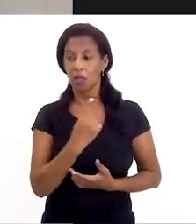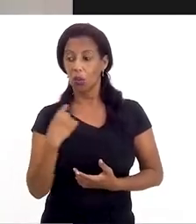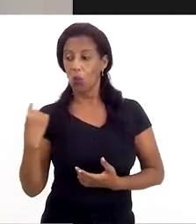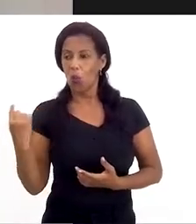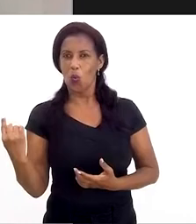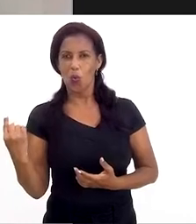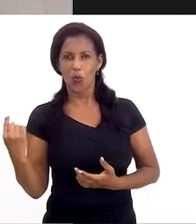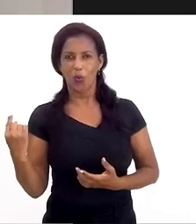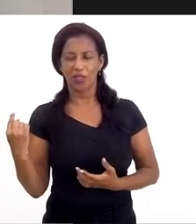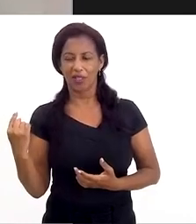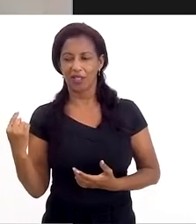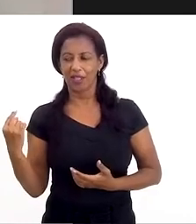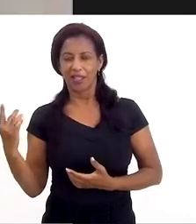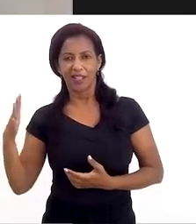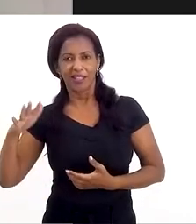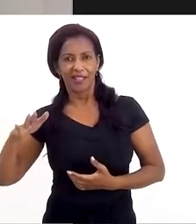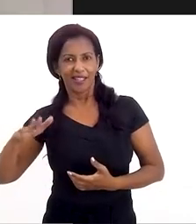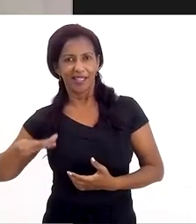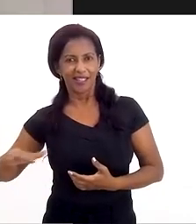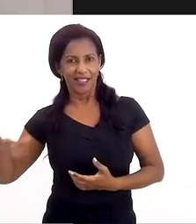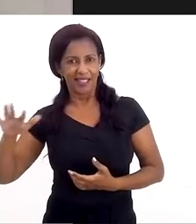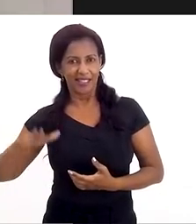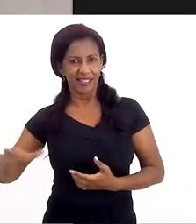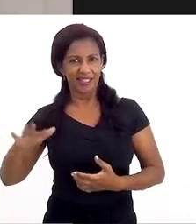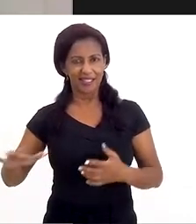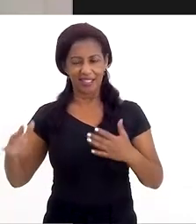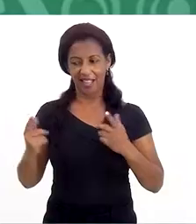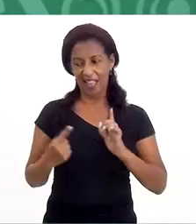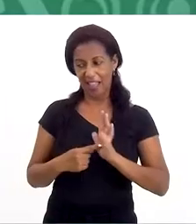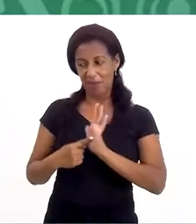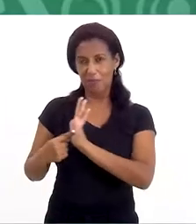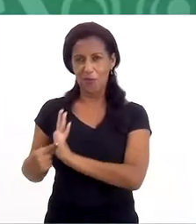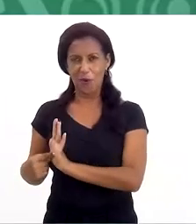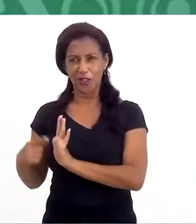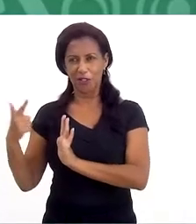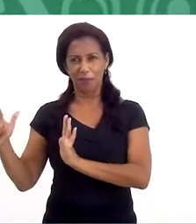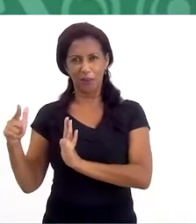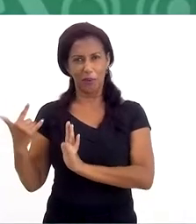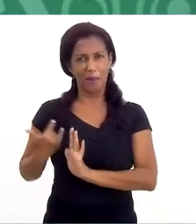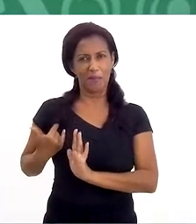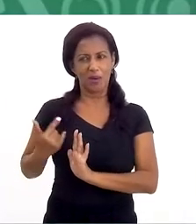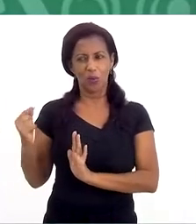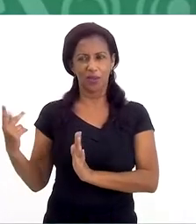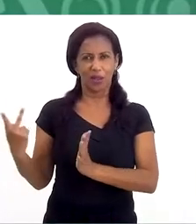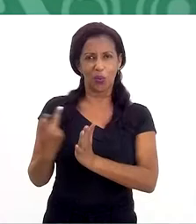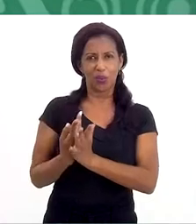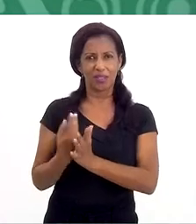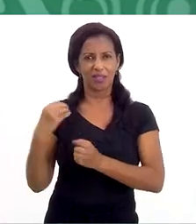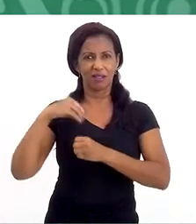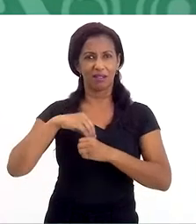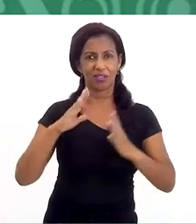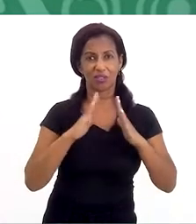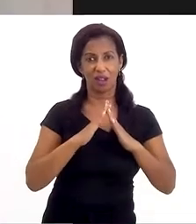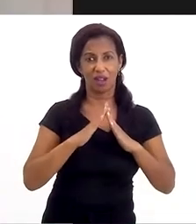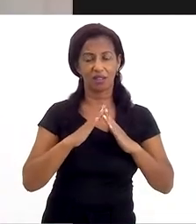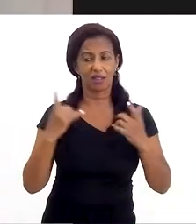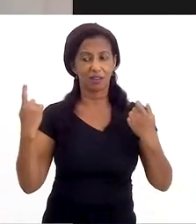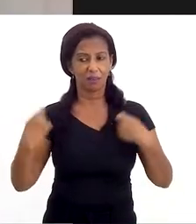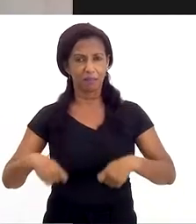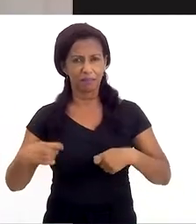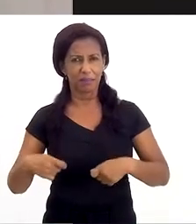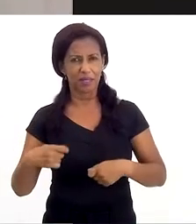outras crianças situações que estão vivenciando de abuso. Verdade. E como proceder nessa situação, né, é